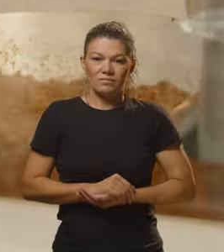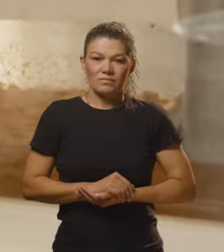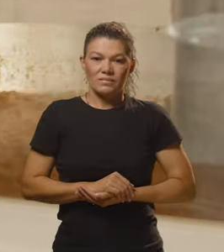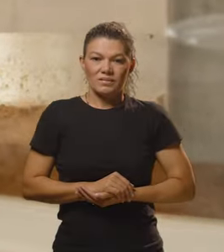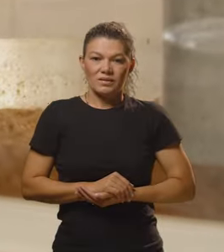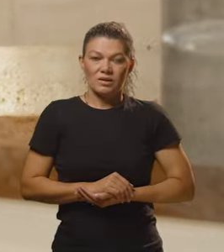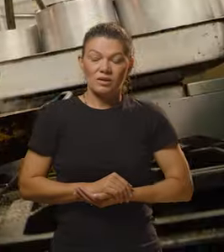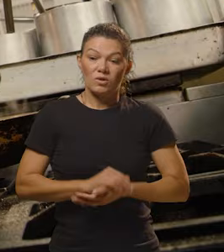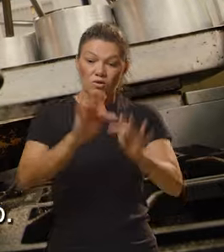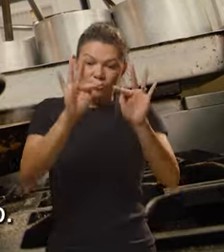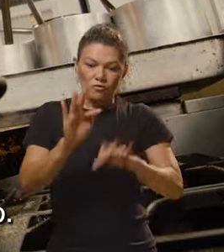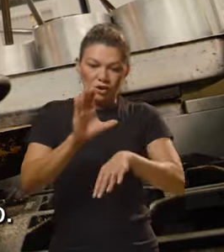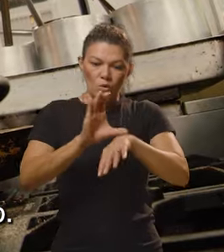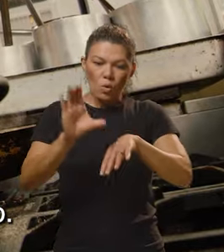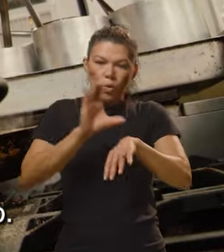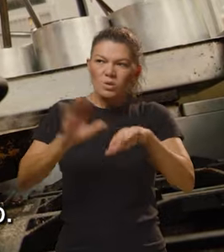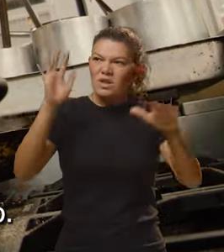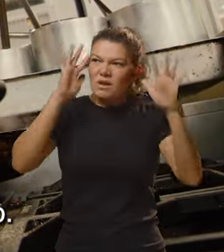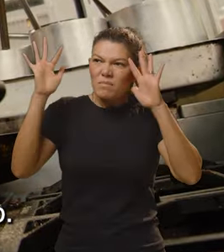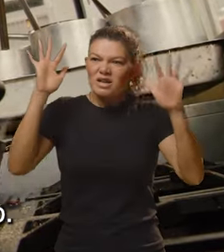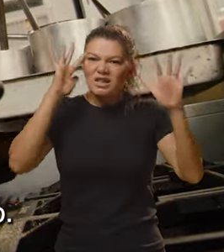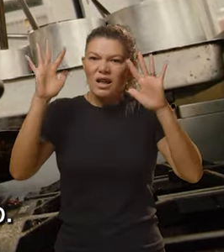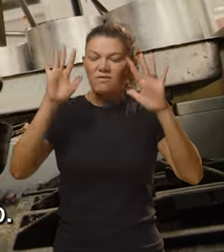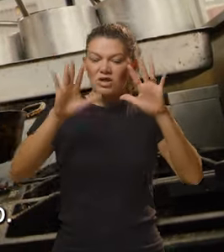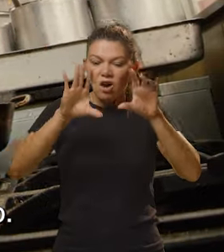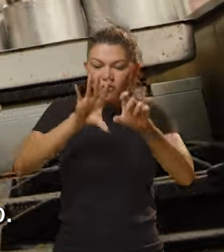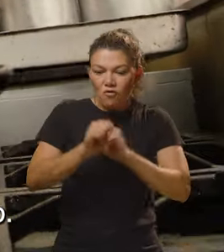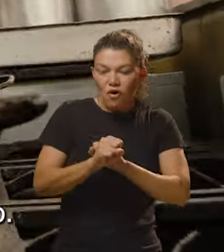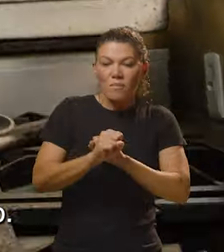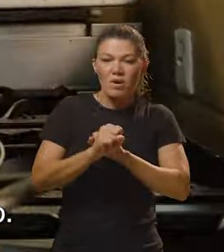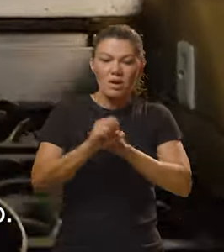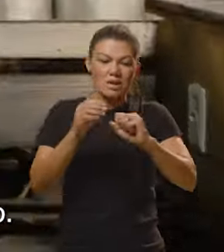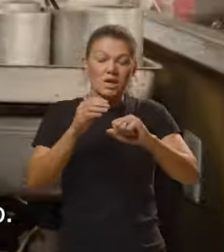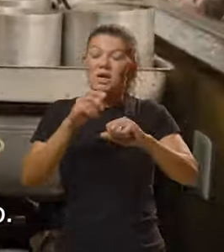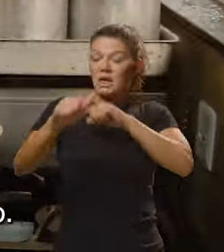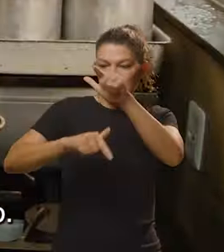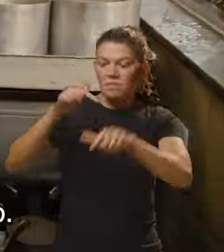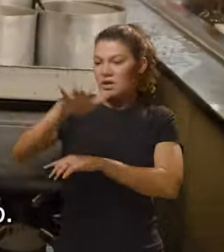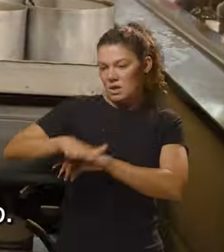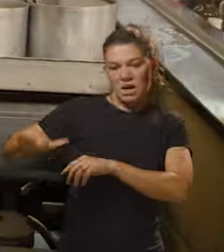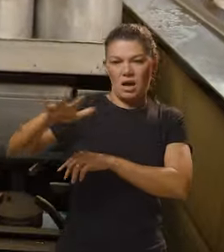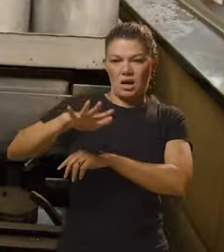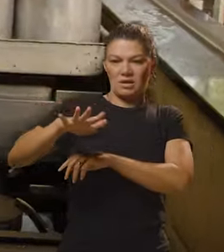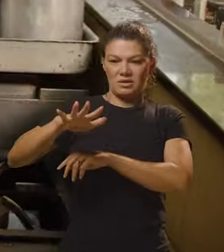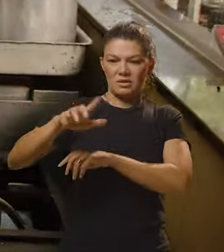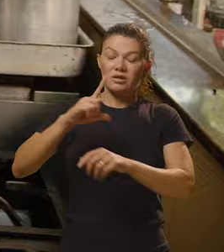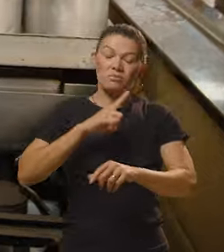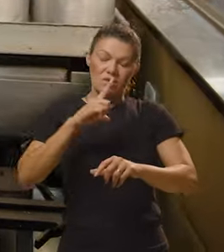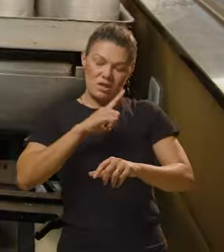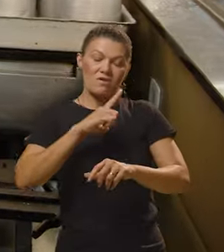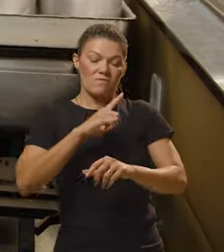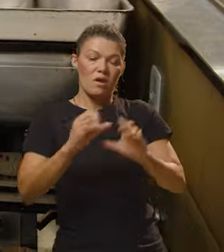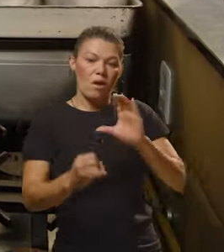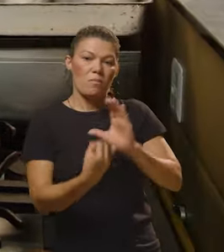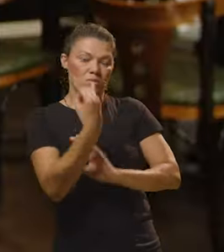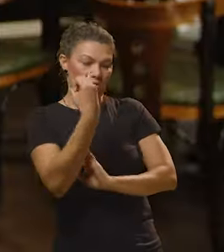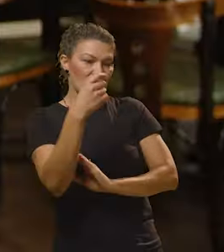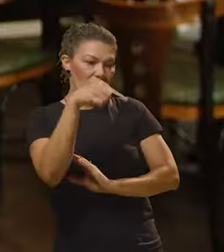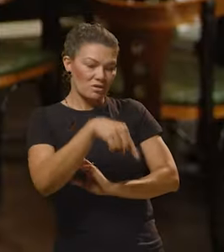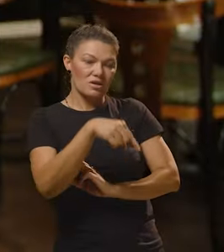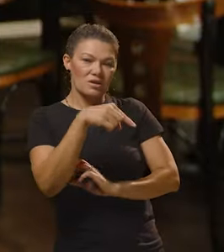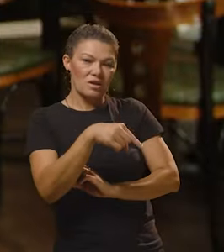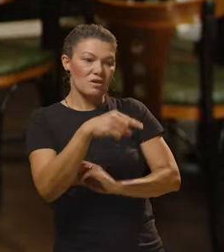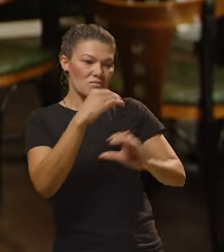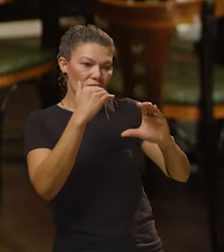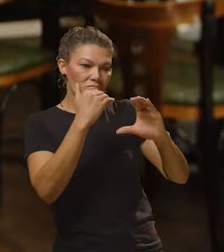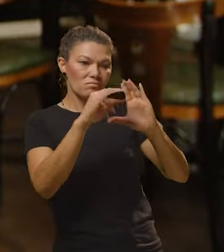Quando eu fui finalizando o curso, eu já imaginava eu saindo de lá e entrando no ramo. Surgiu aqui no Lebirost essa